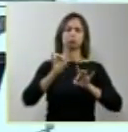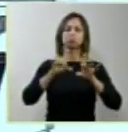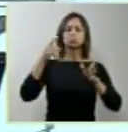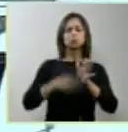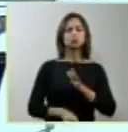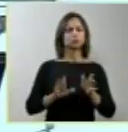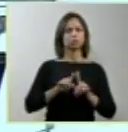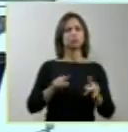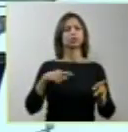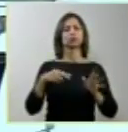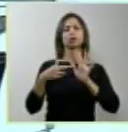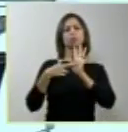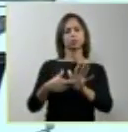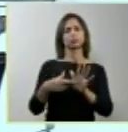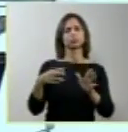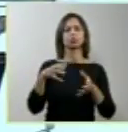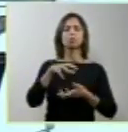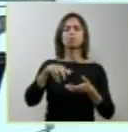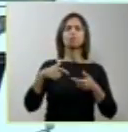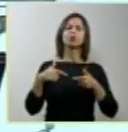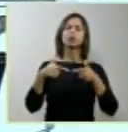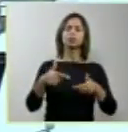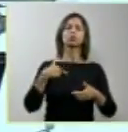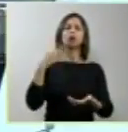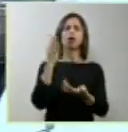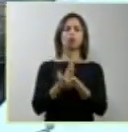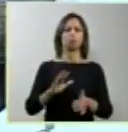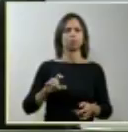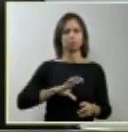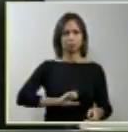mas realmente como representante do Movimento Brasil Sem Aborto.